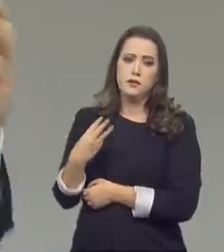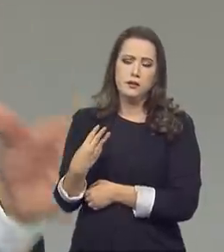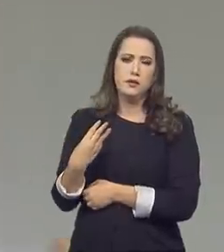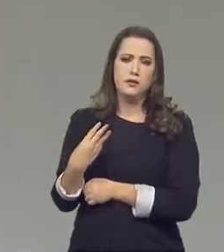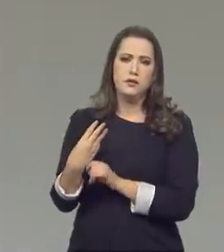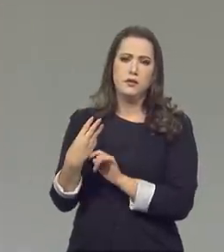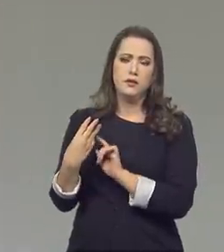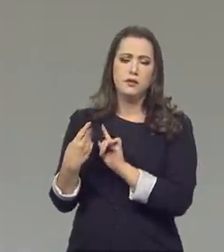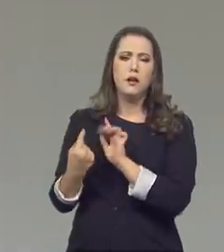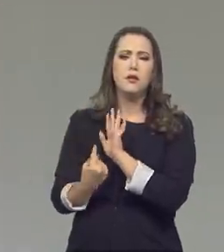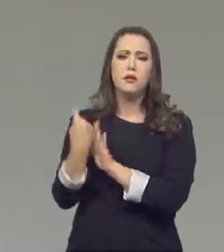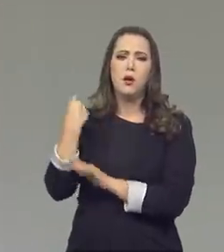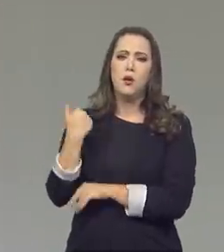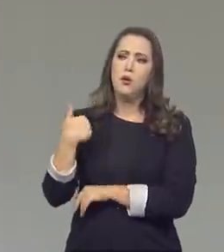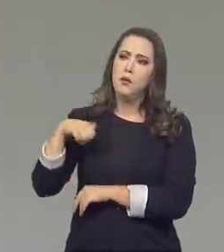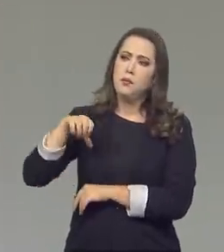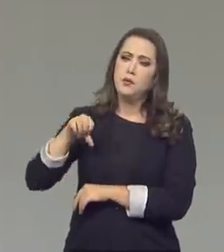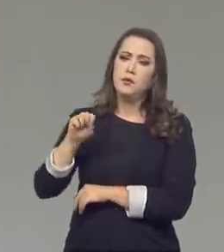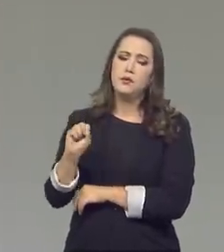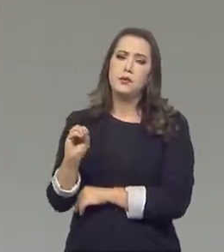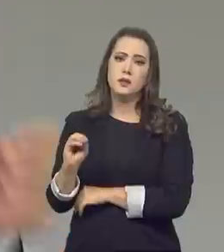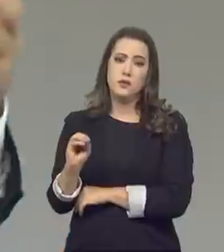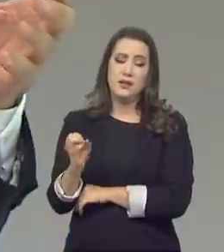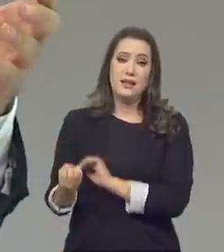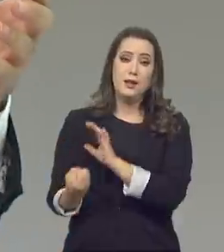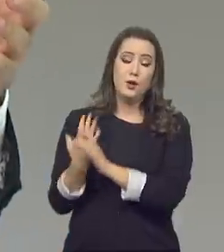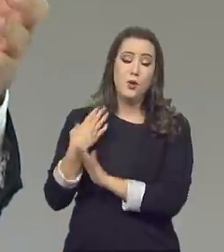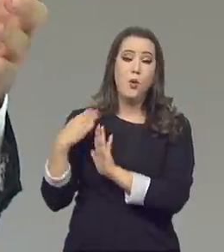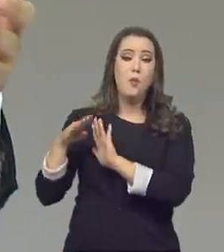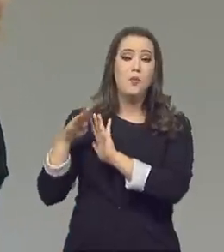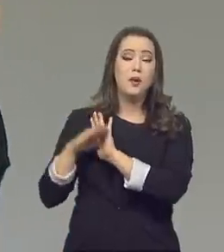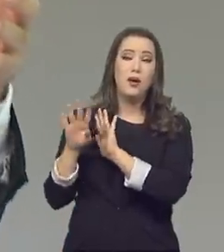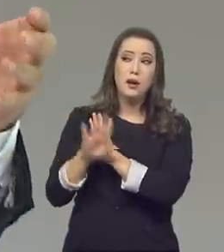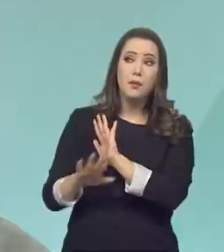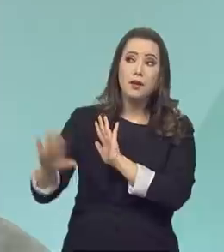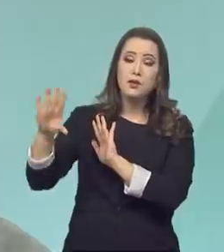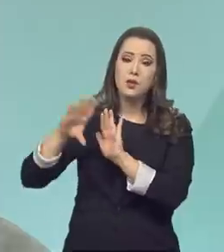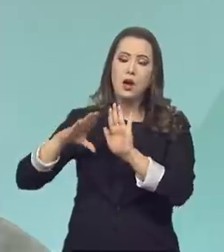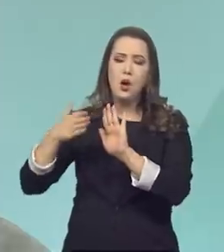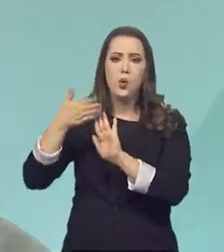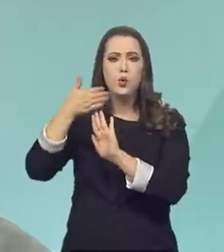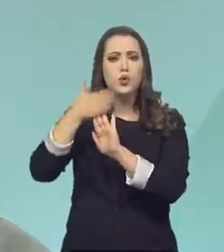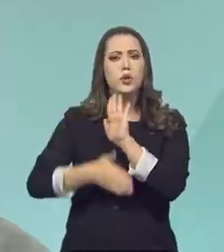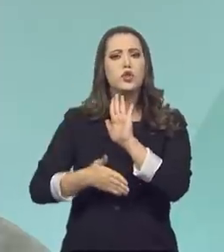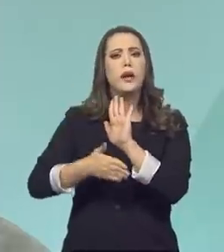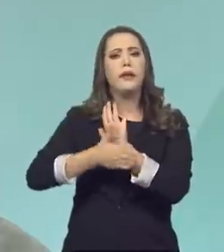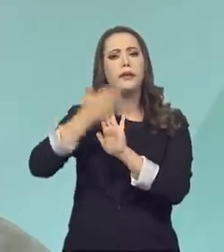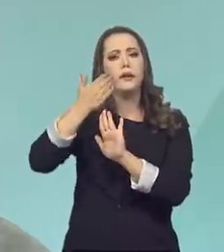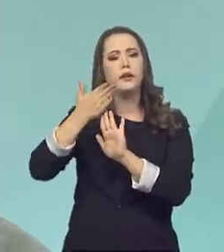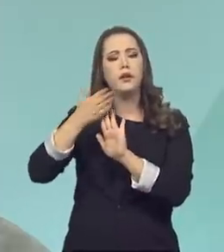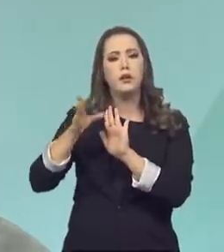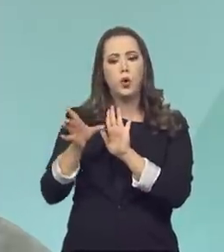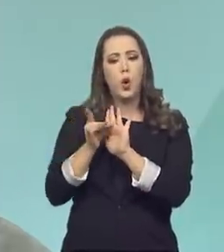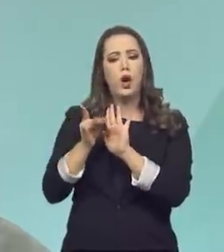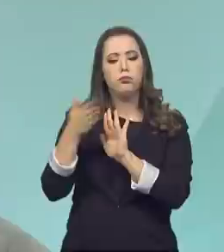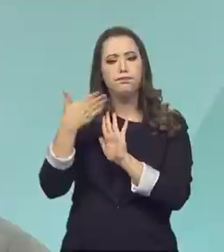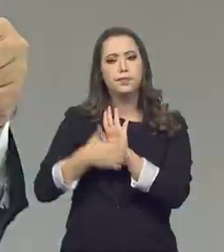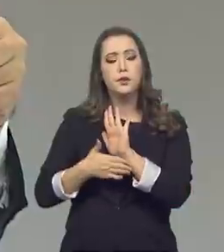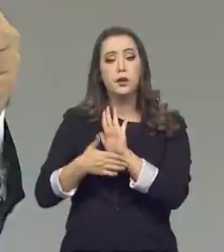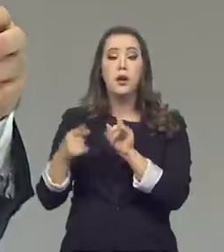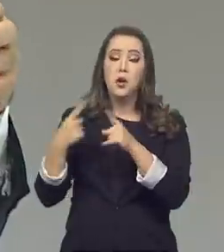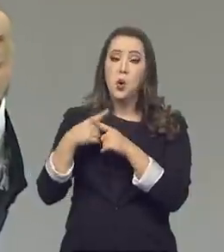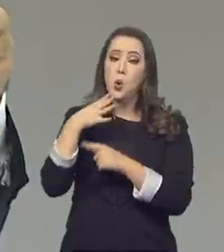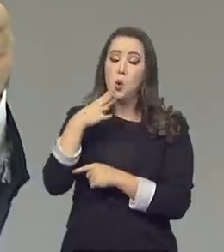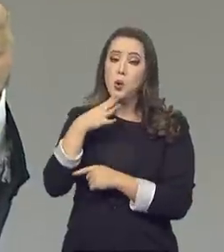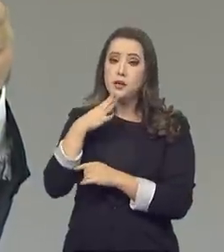cria o Programa Brasileiro de Etiquetagem, que ficou muito conhecido nos eletrodomésticos por conta da eficiência energética.